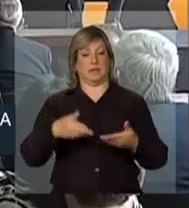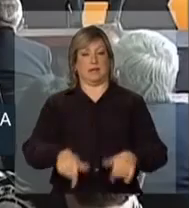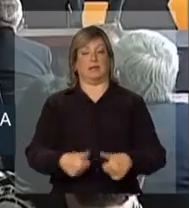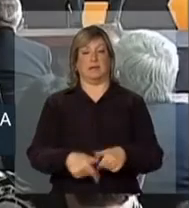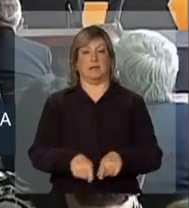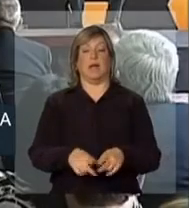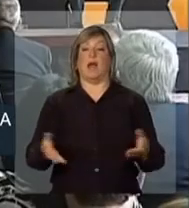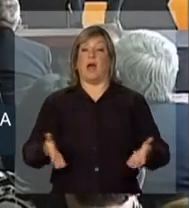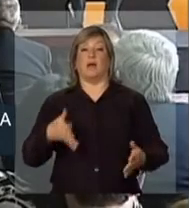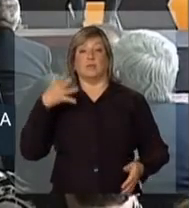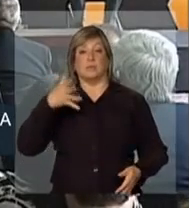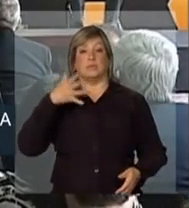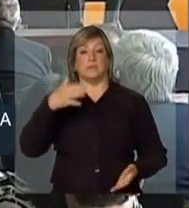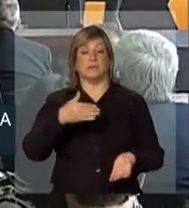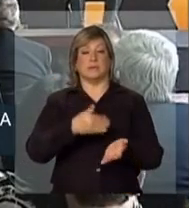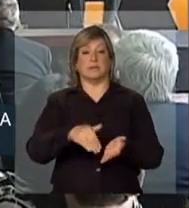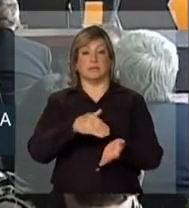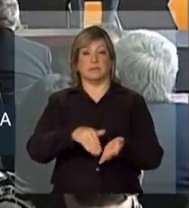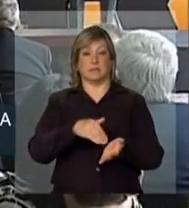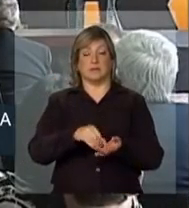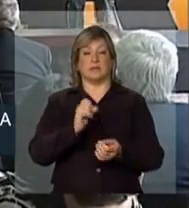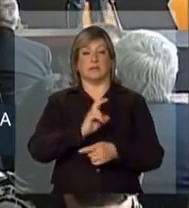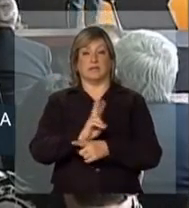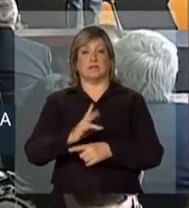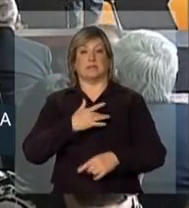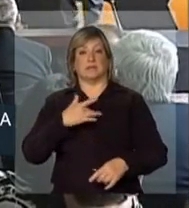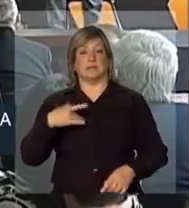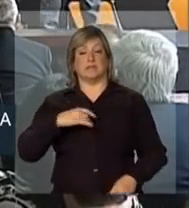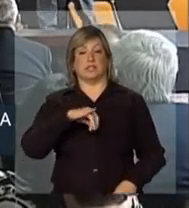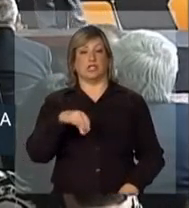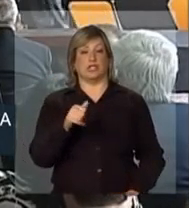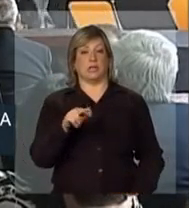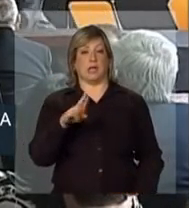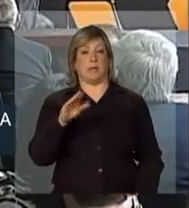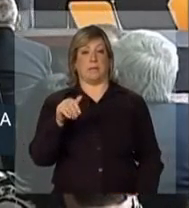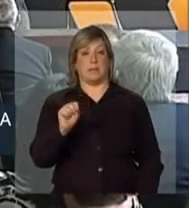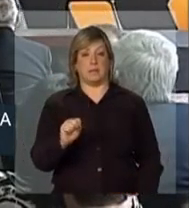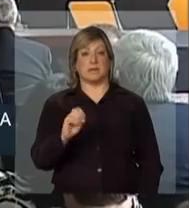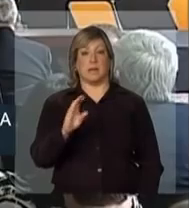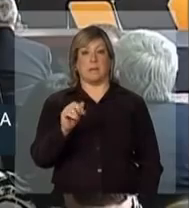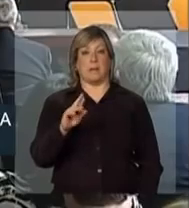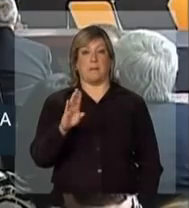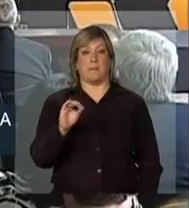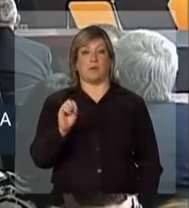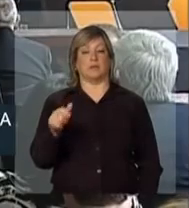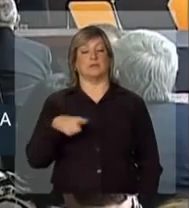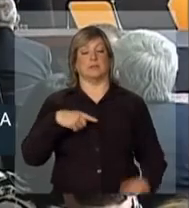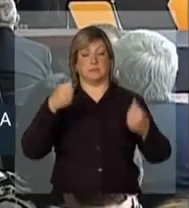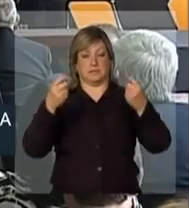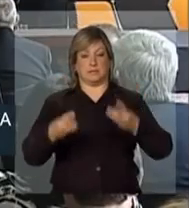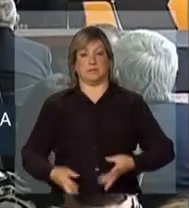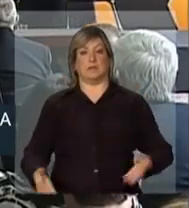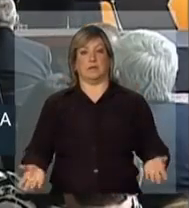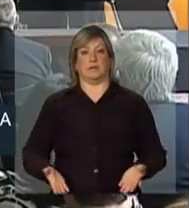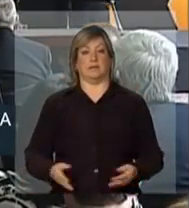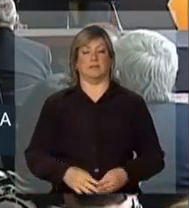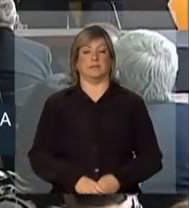Ouviremos neste momento o secretário de Vigilância em Saúde, senhor Jarbas Barbosa, que apresentará as ações do Ministério da Saúde.